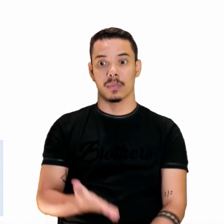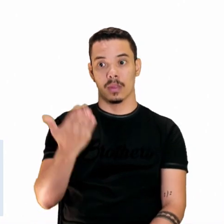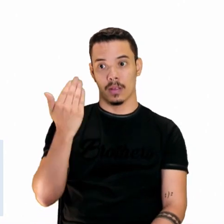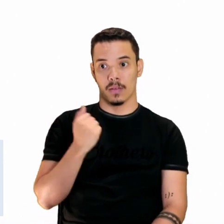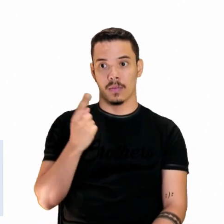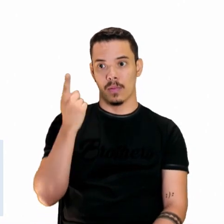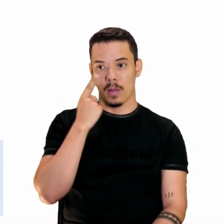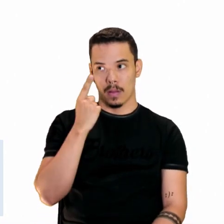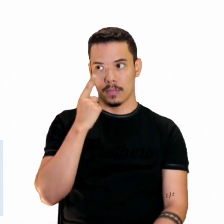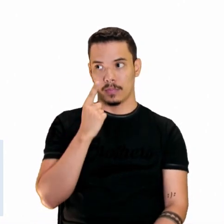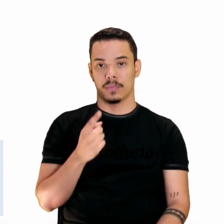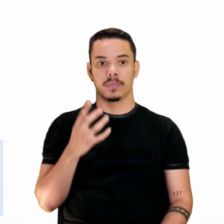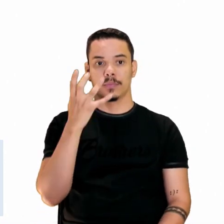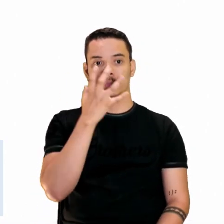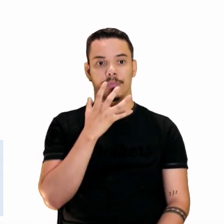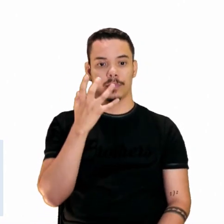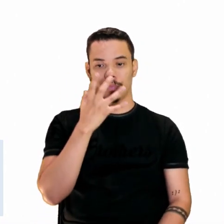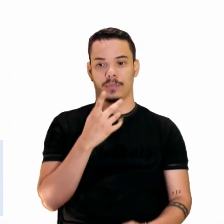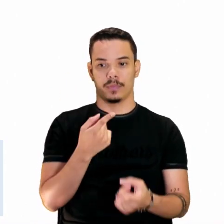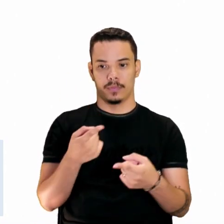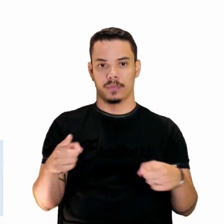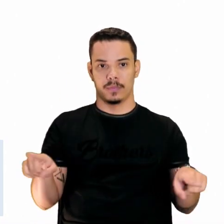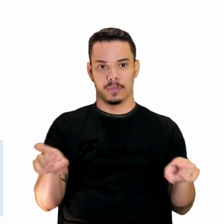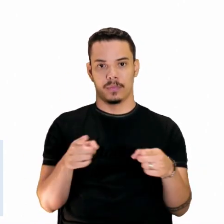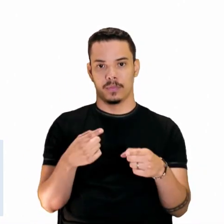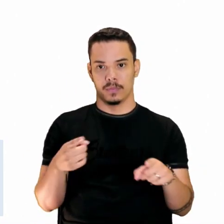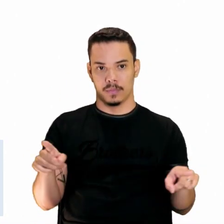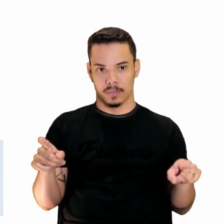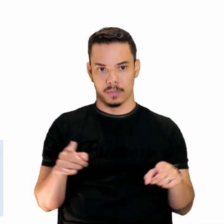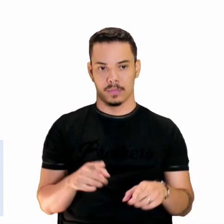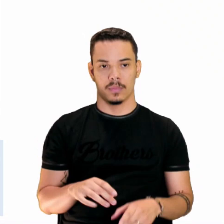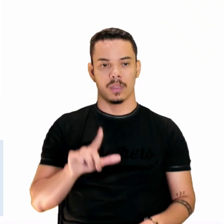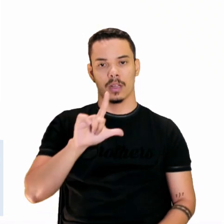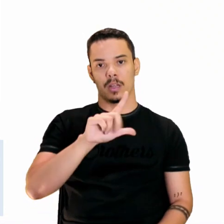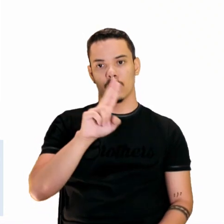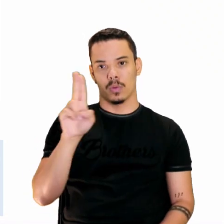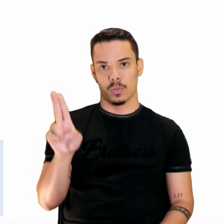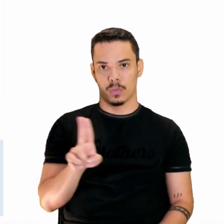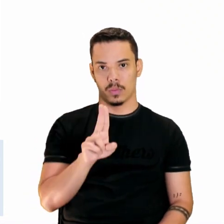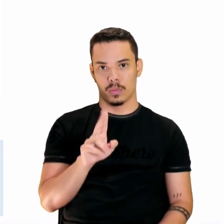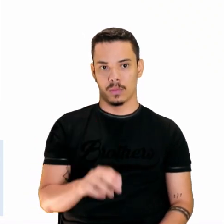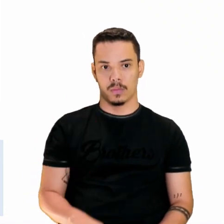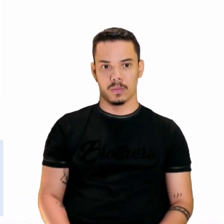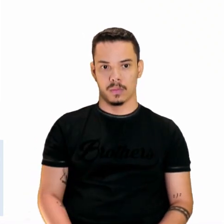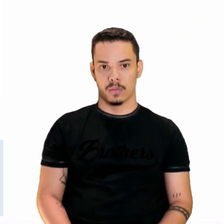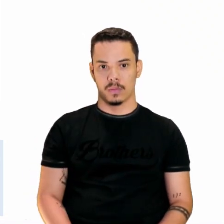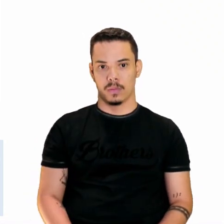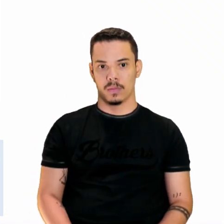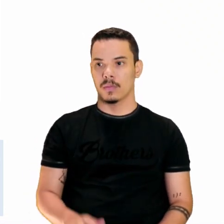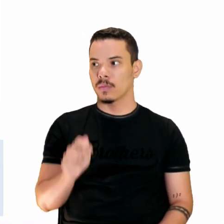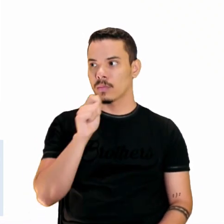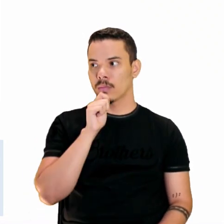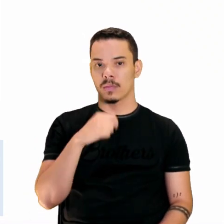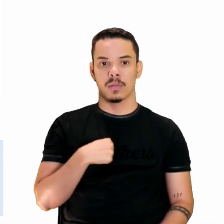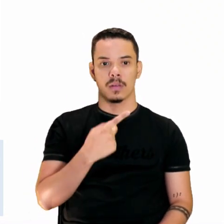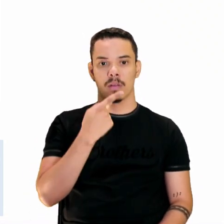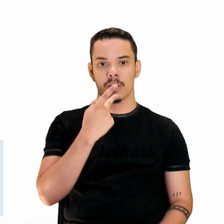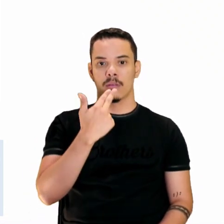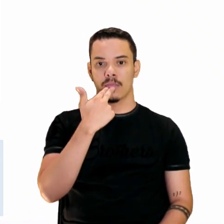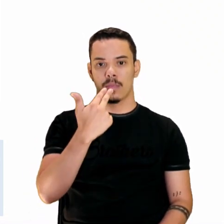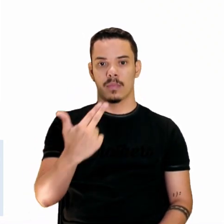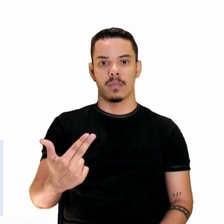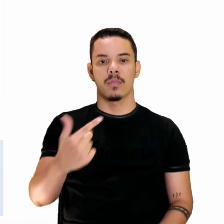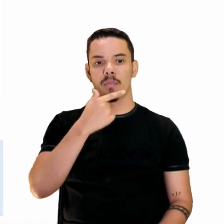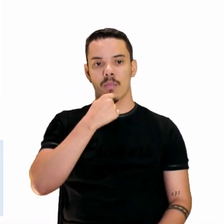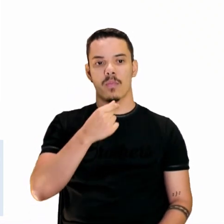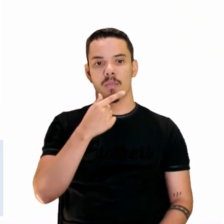aí à canção Monte Castelo da Legião Urbana. Ainda que eu falasse a língua